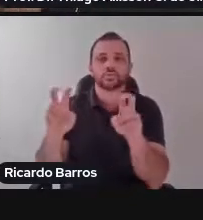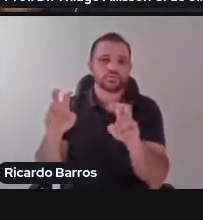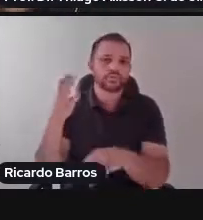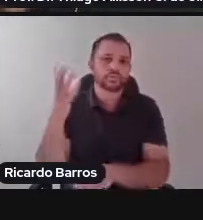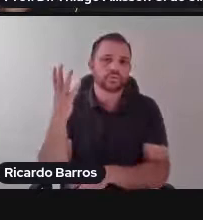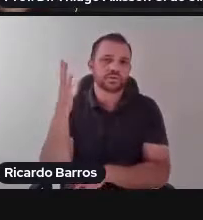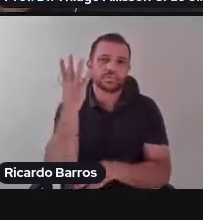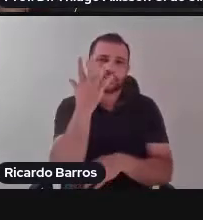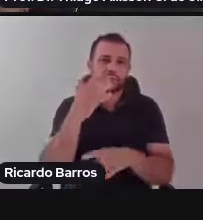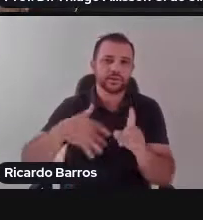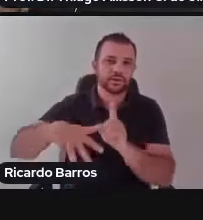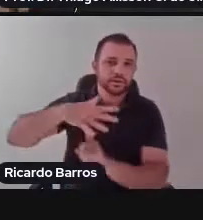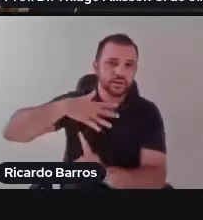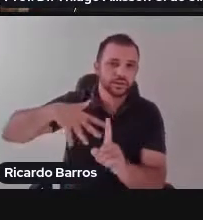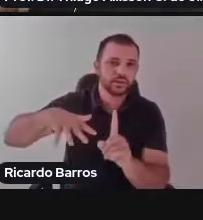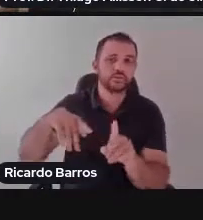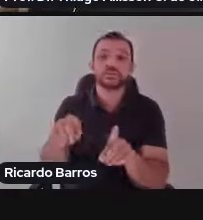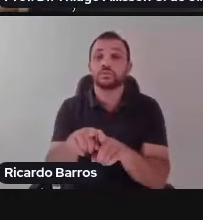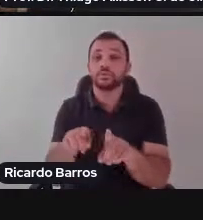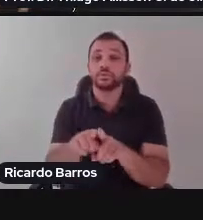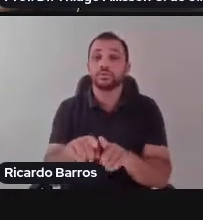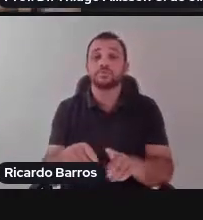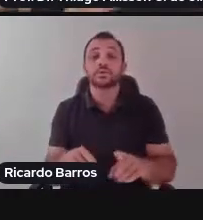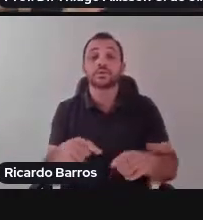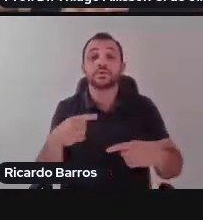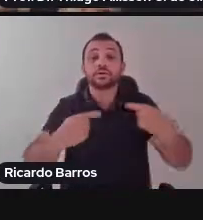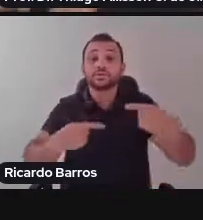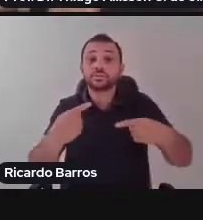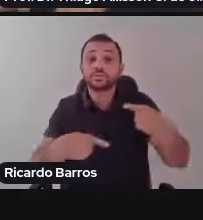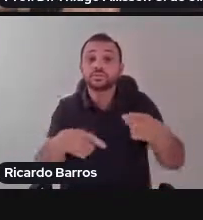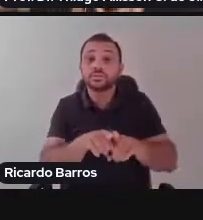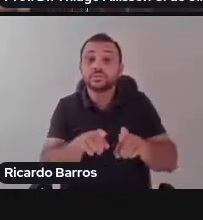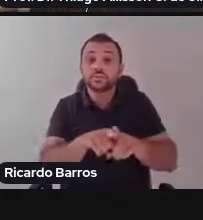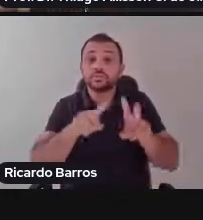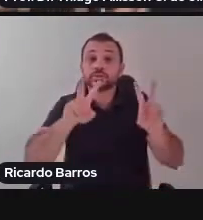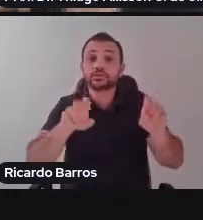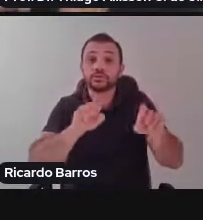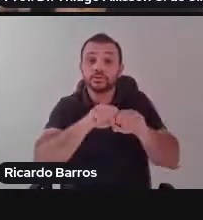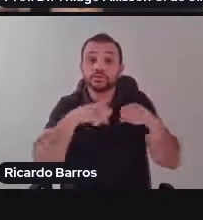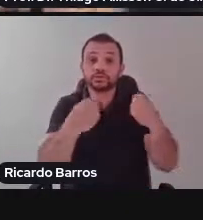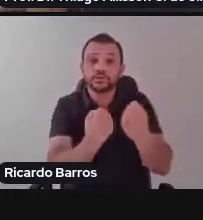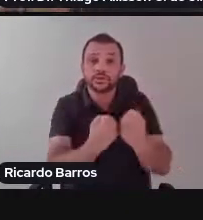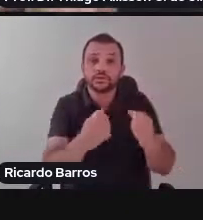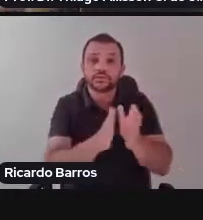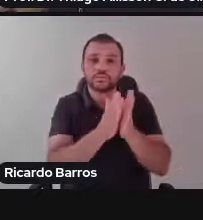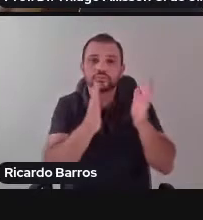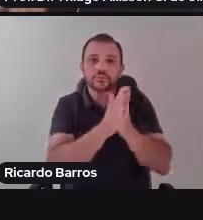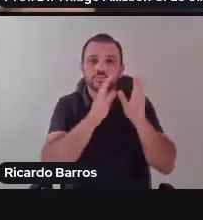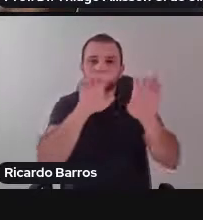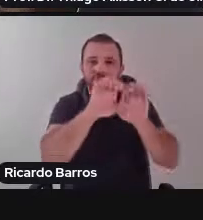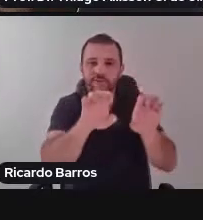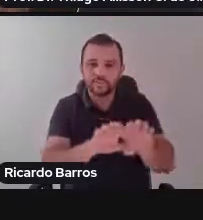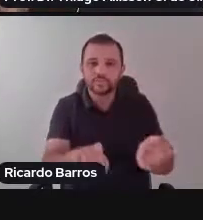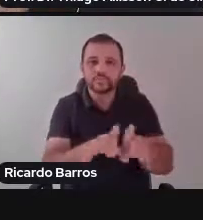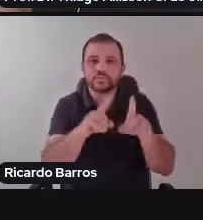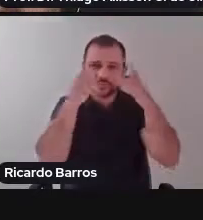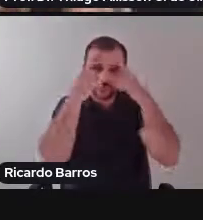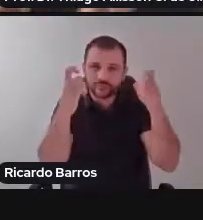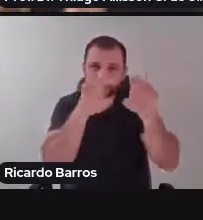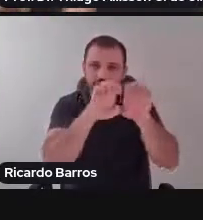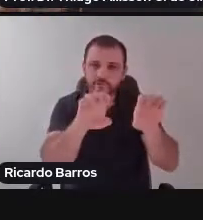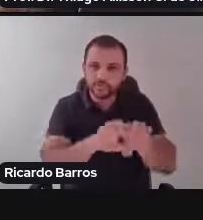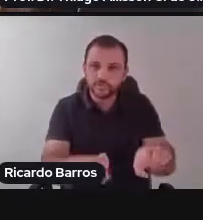passando também por uma questão de discussão de pobreza estrutural, de violência estrutural, de fome, de